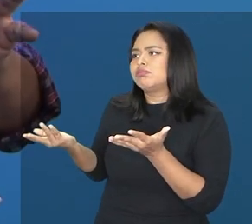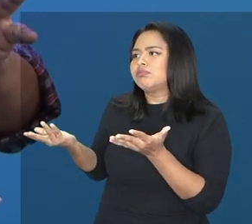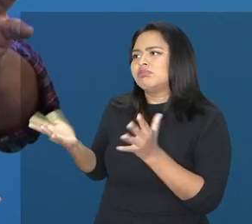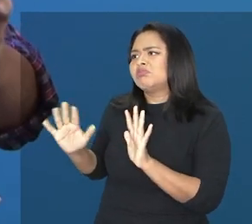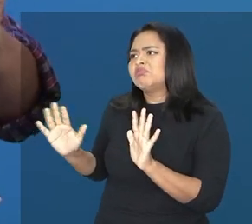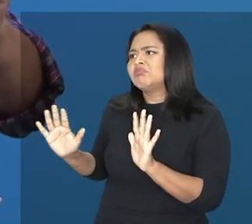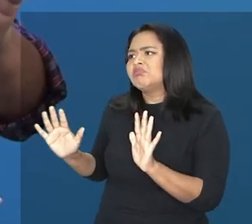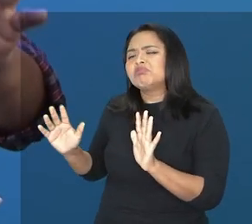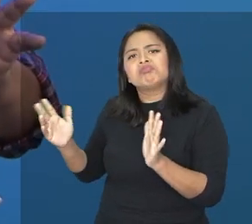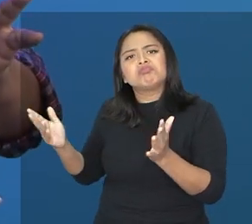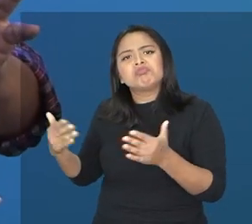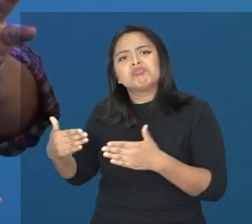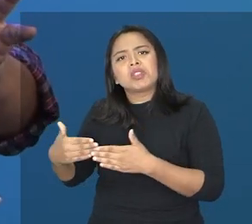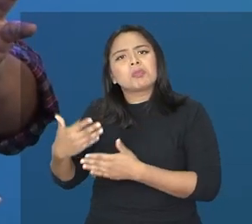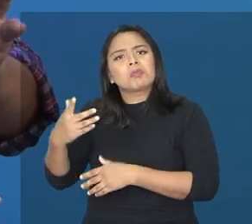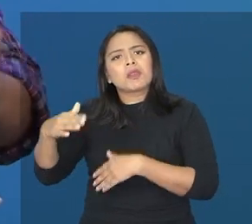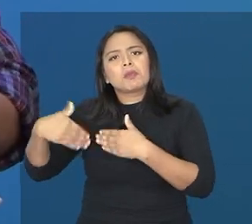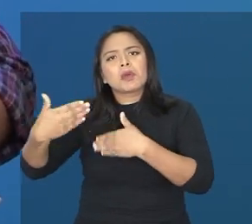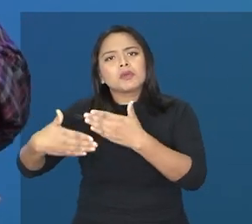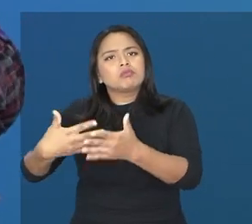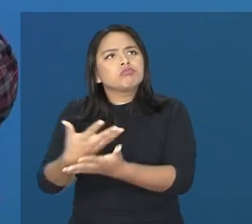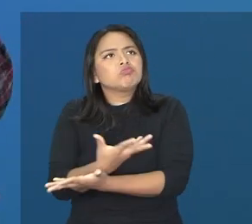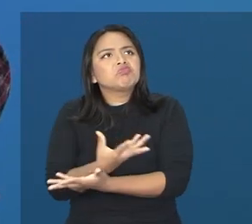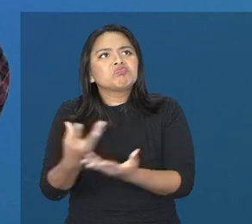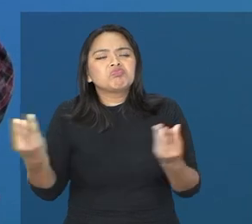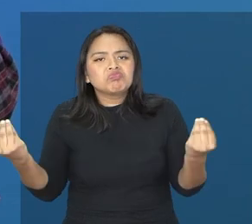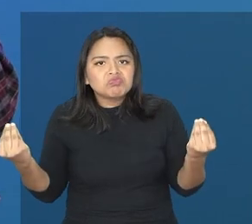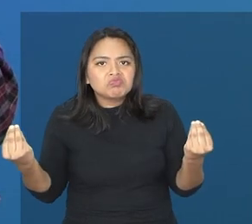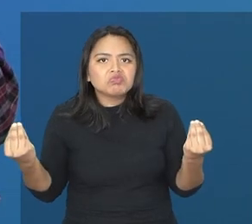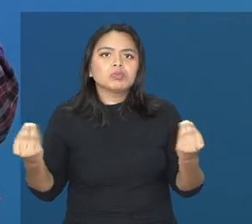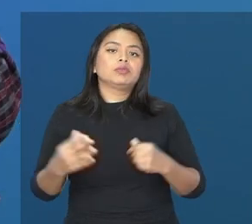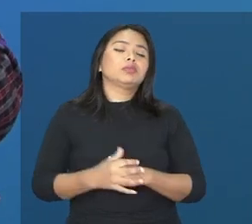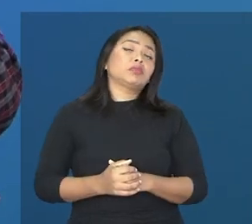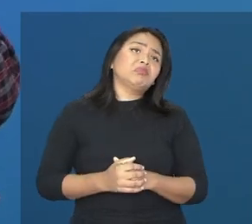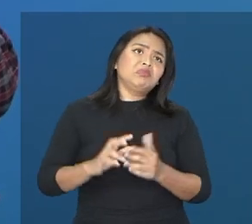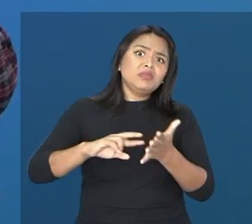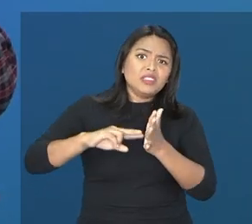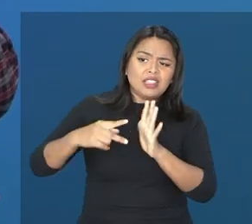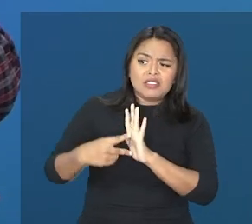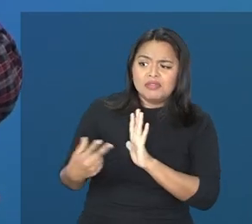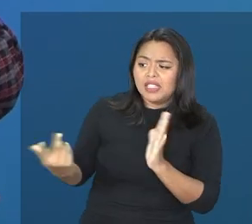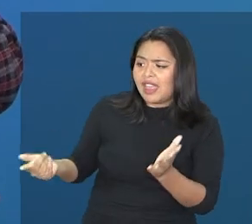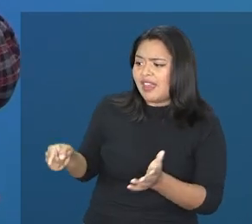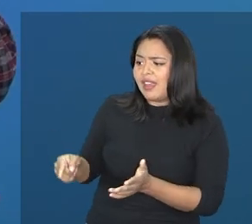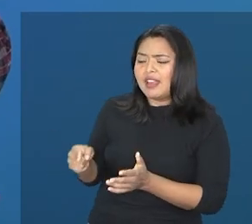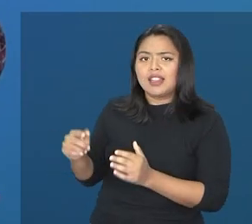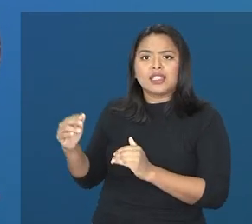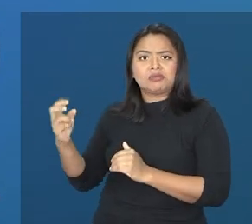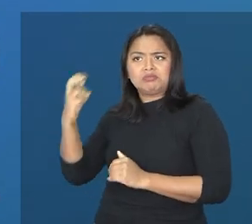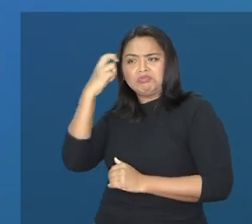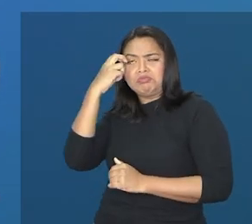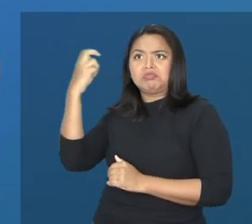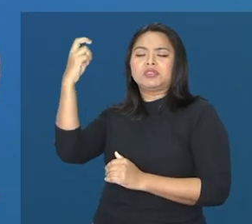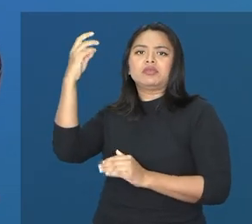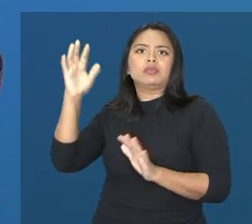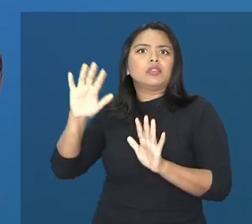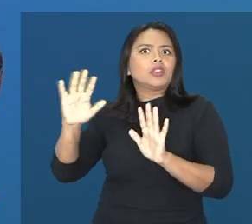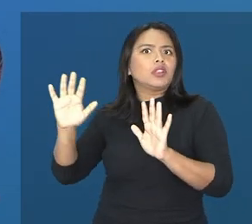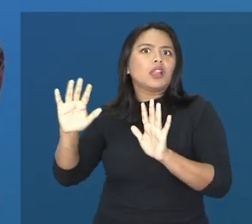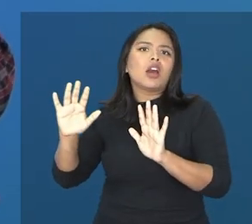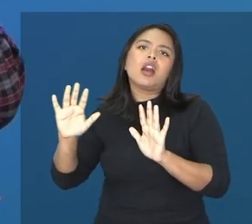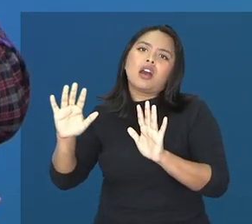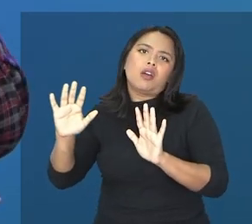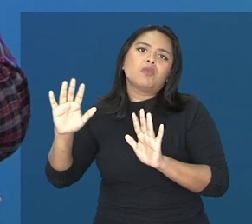momento da criança, de precocidade da criança. Não significa dizer que essa criança vai ser uma criança superdotada.